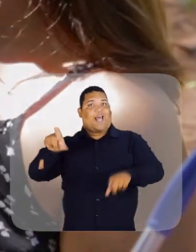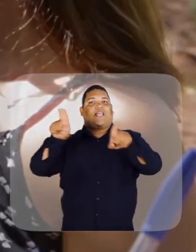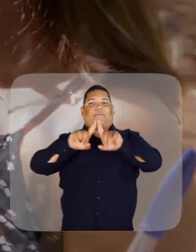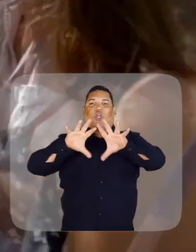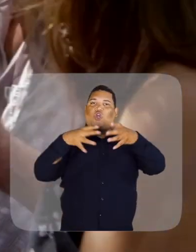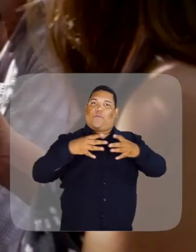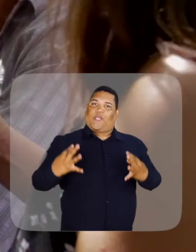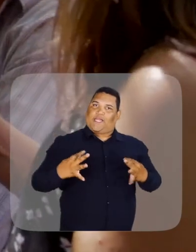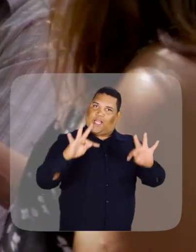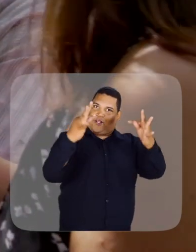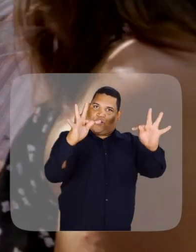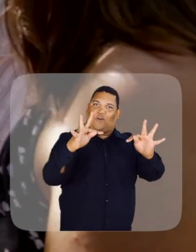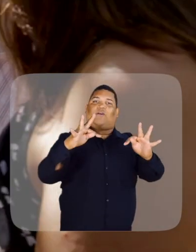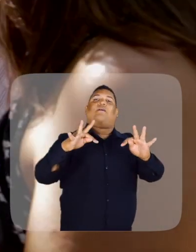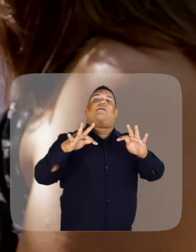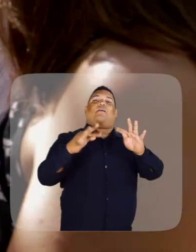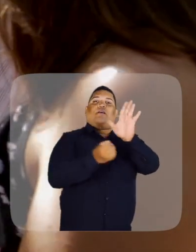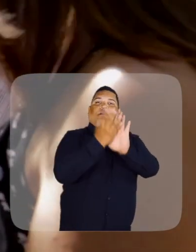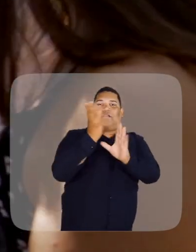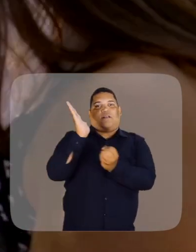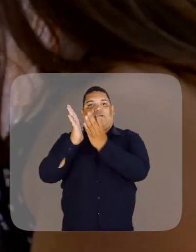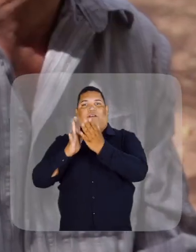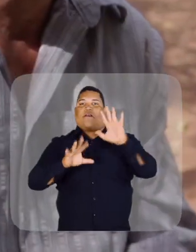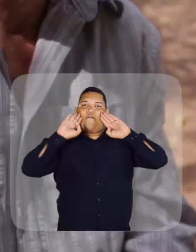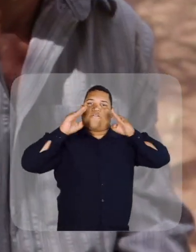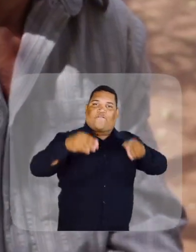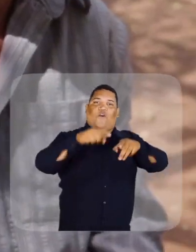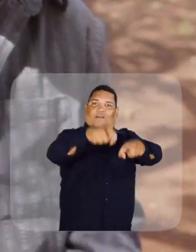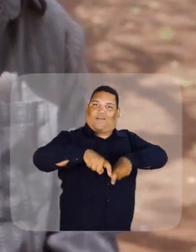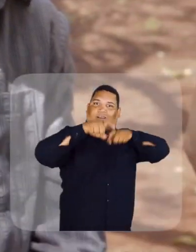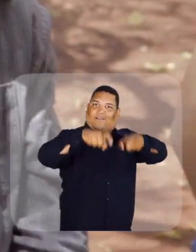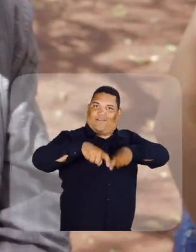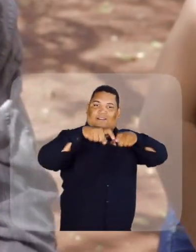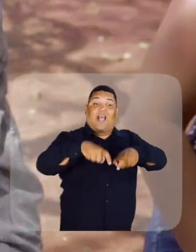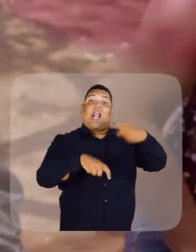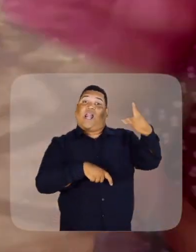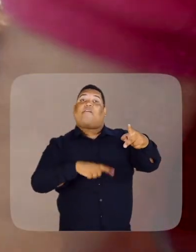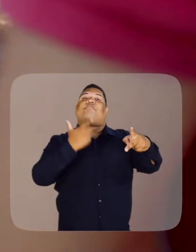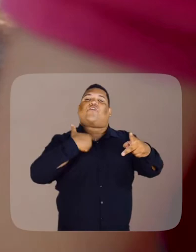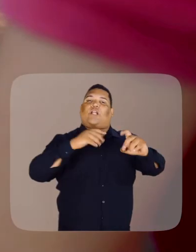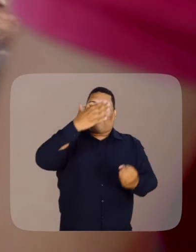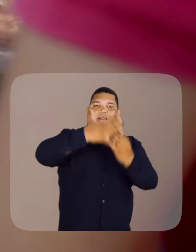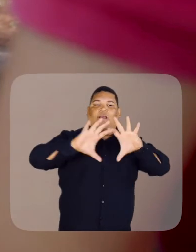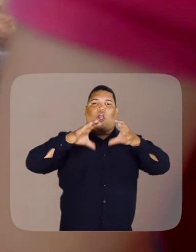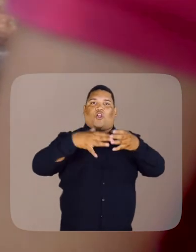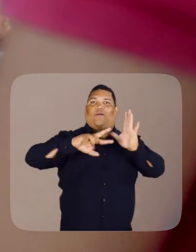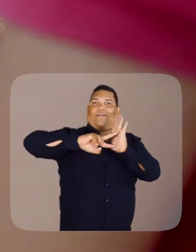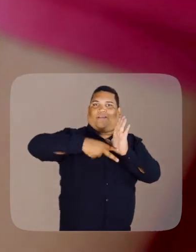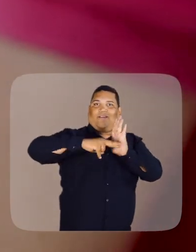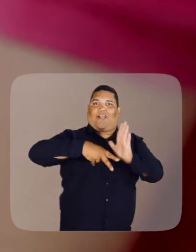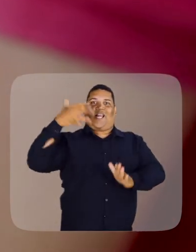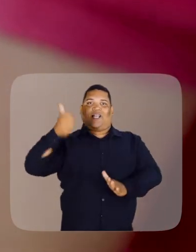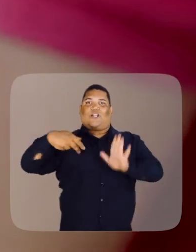Inovar e pela Incubadora Tecnológica de Empreendimentos Agroindustriais, que pretende criar uma cooperativa de